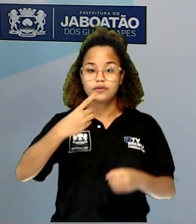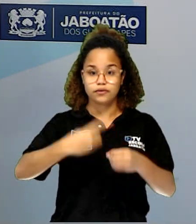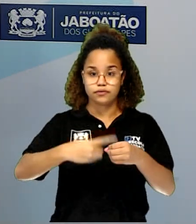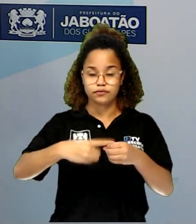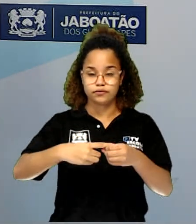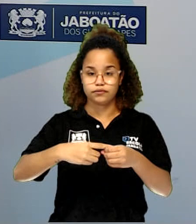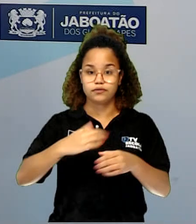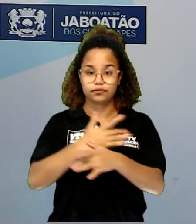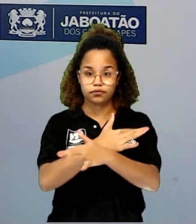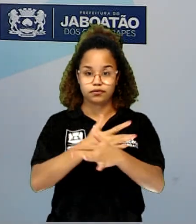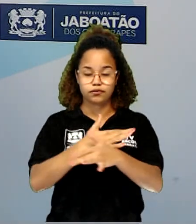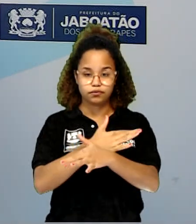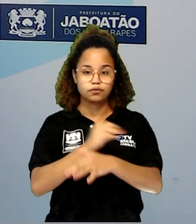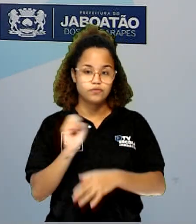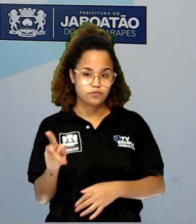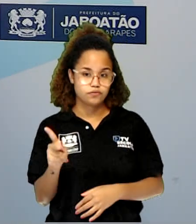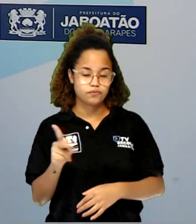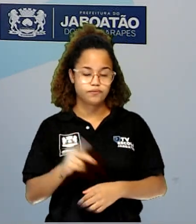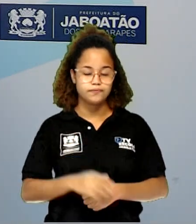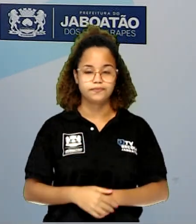cidade, tá certo?